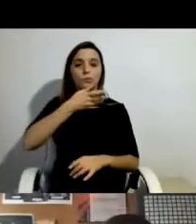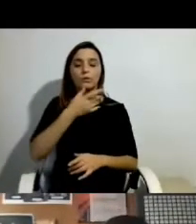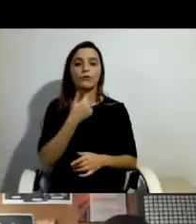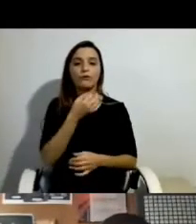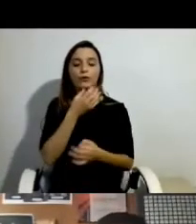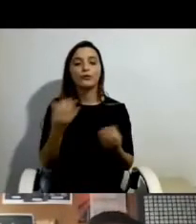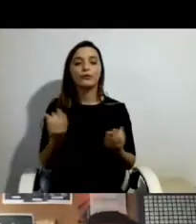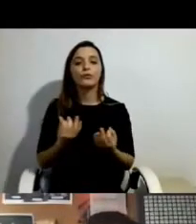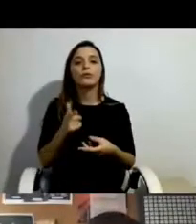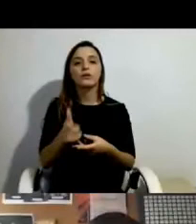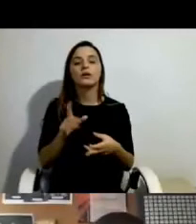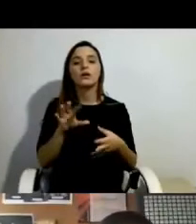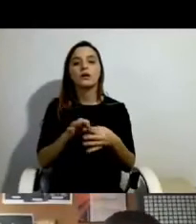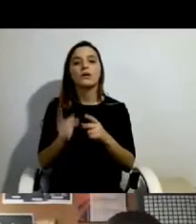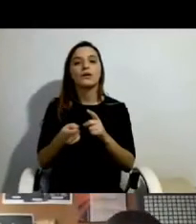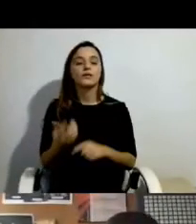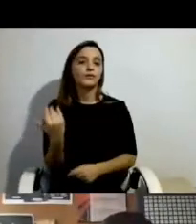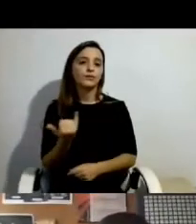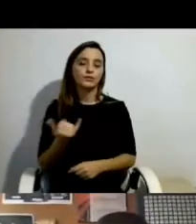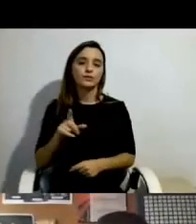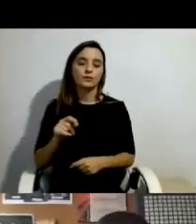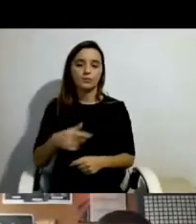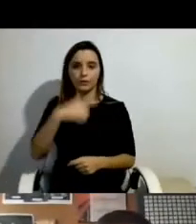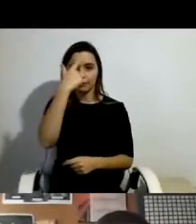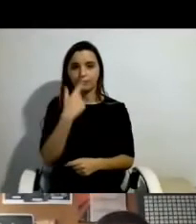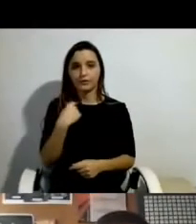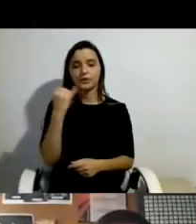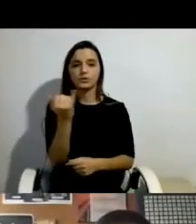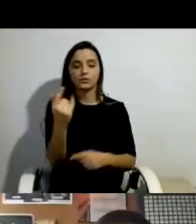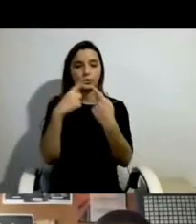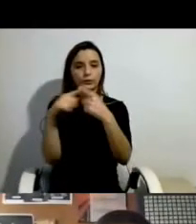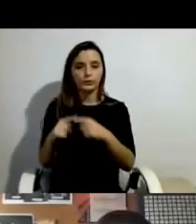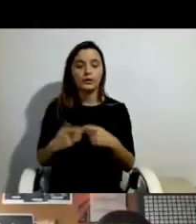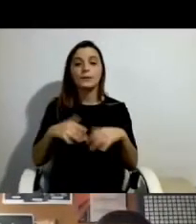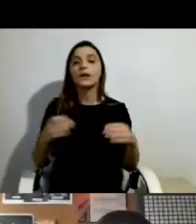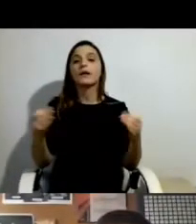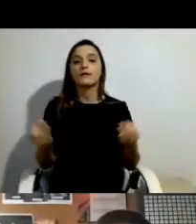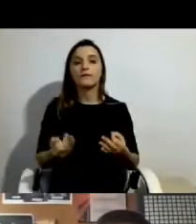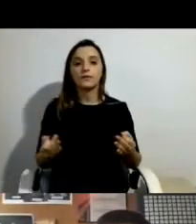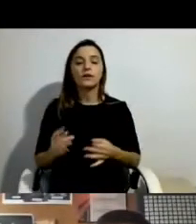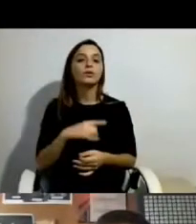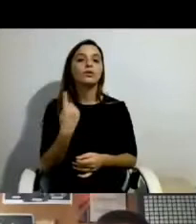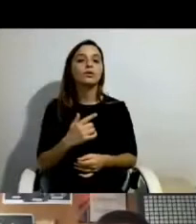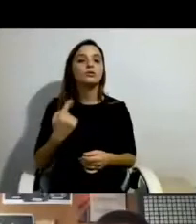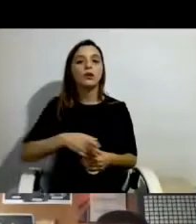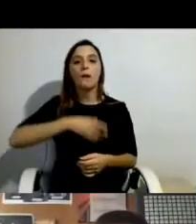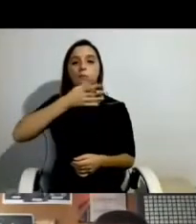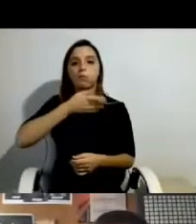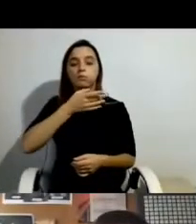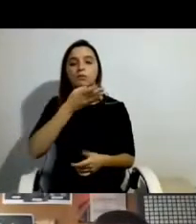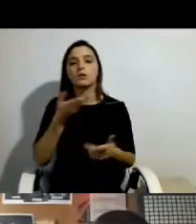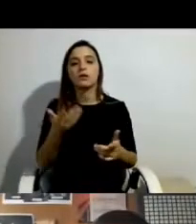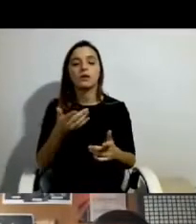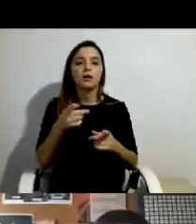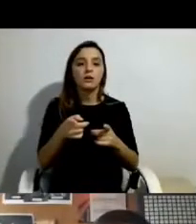aqui de instituições e diferentes perfis de instituições, mas, de facto, nós temos relatos e este